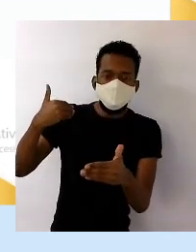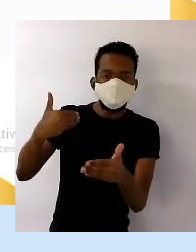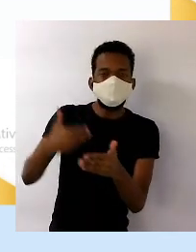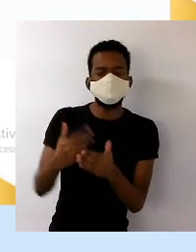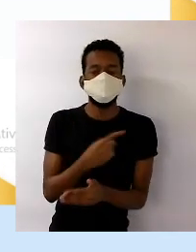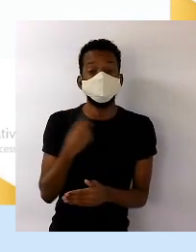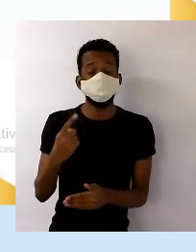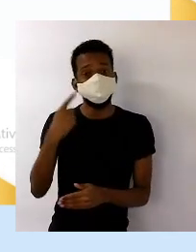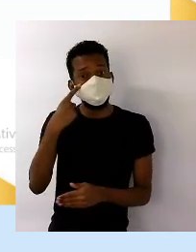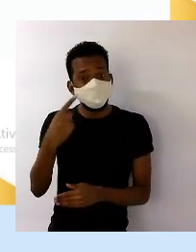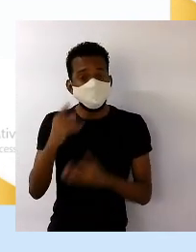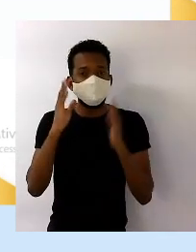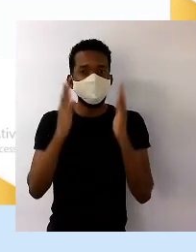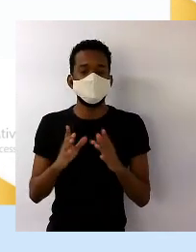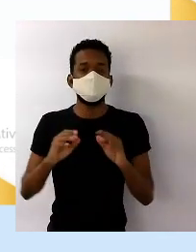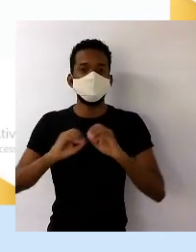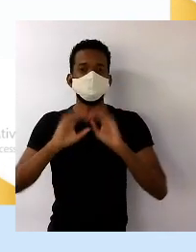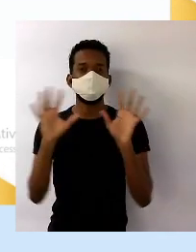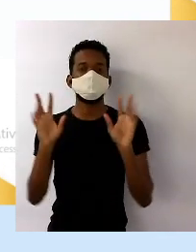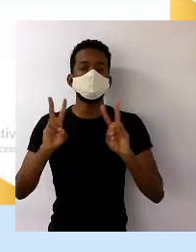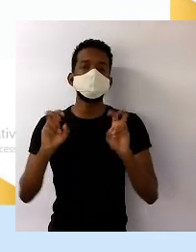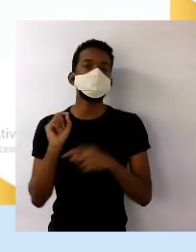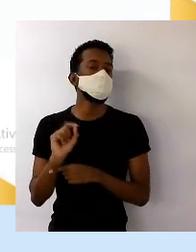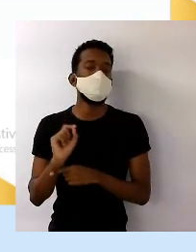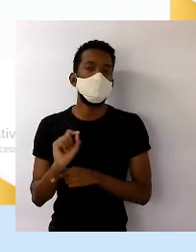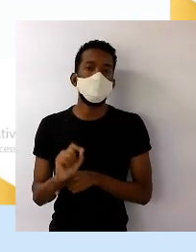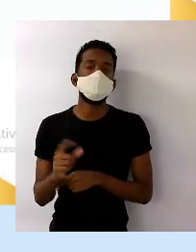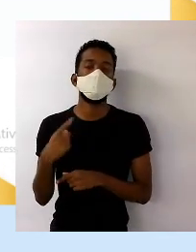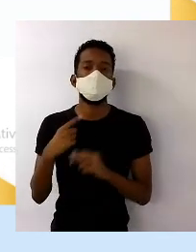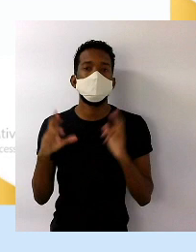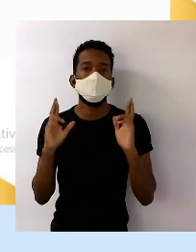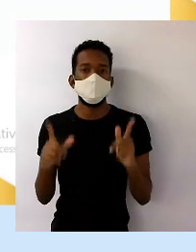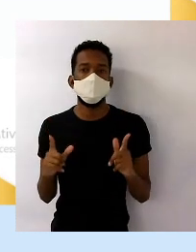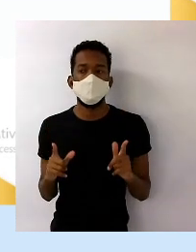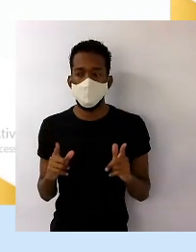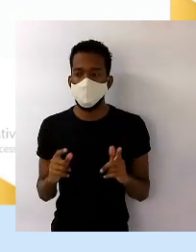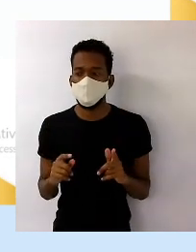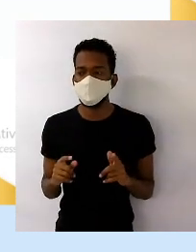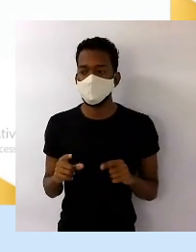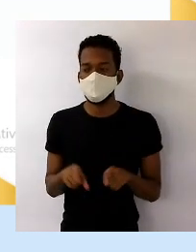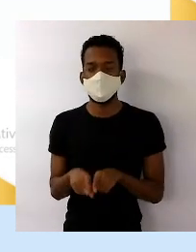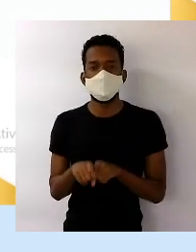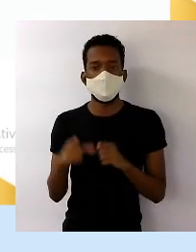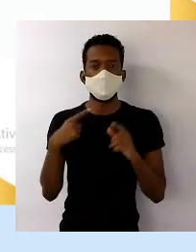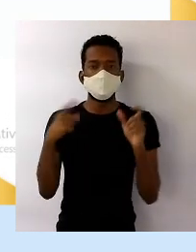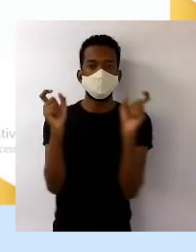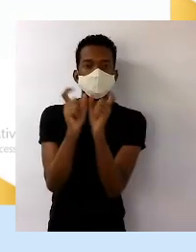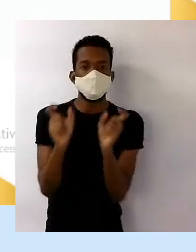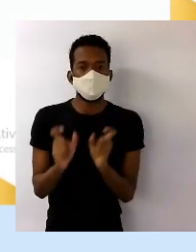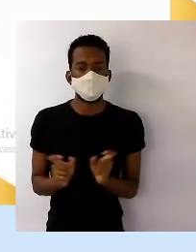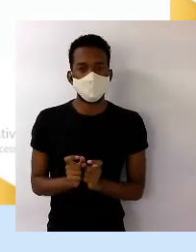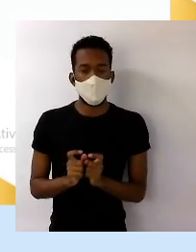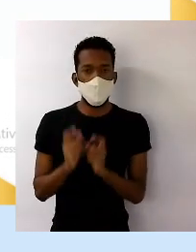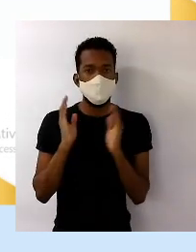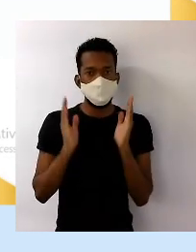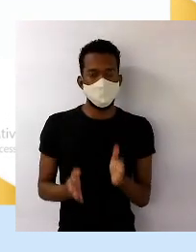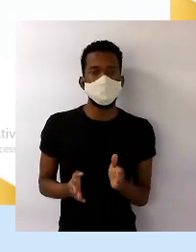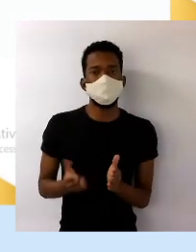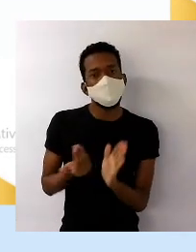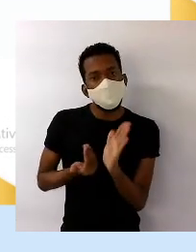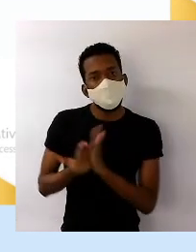consegue ver também a diferença. Essa estrutura da pirâmide, ela começa a ter